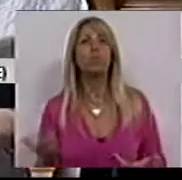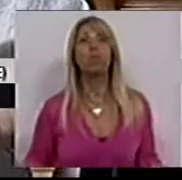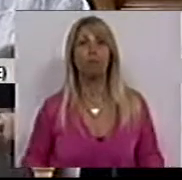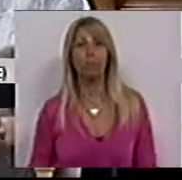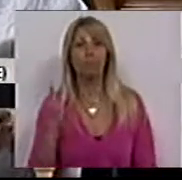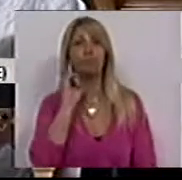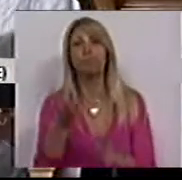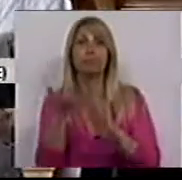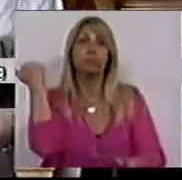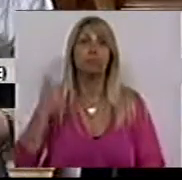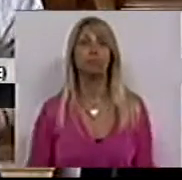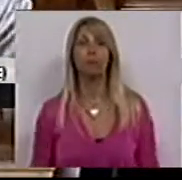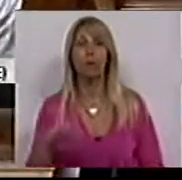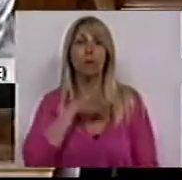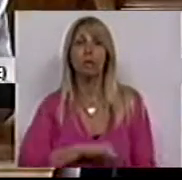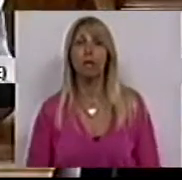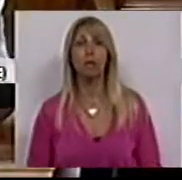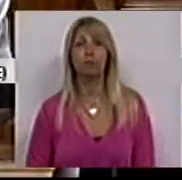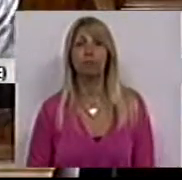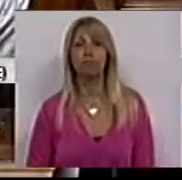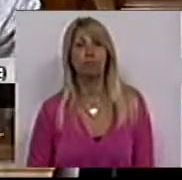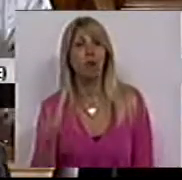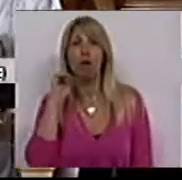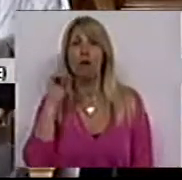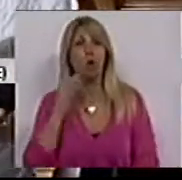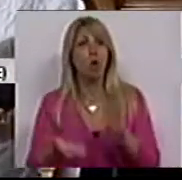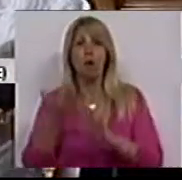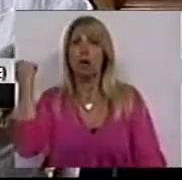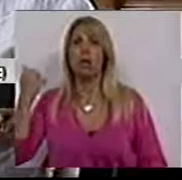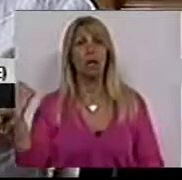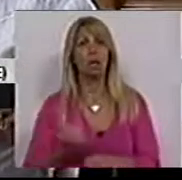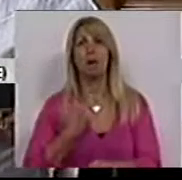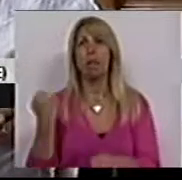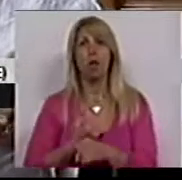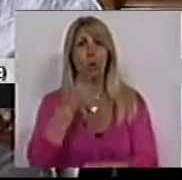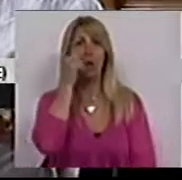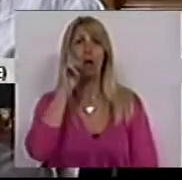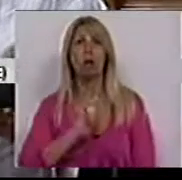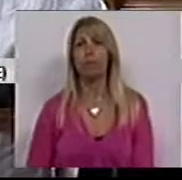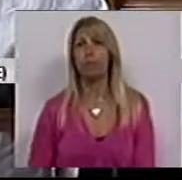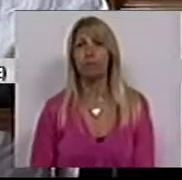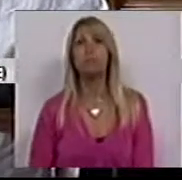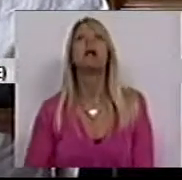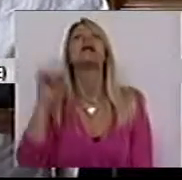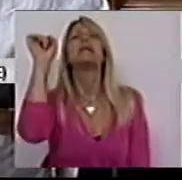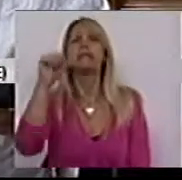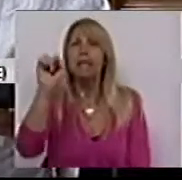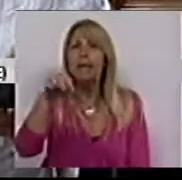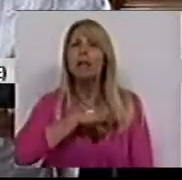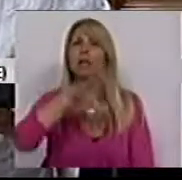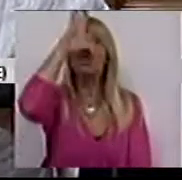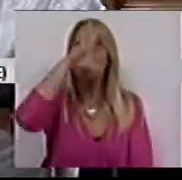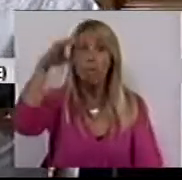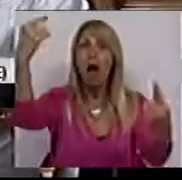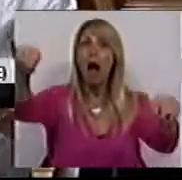desvalorização dos salários. A desvalorização dos trabalhadores e das trabalhadoras. Sim, Sr. Ministro,